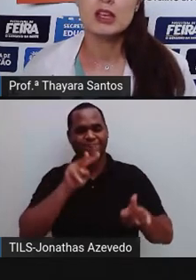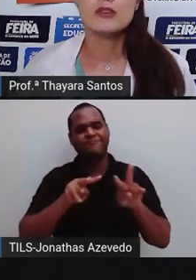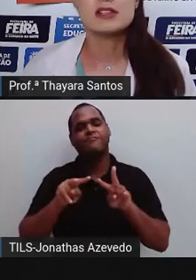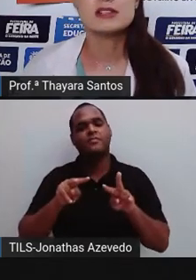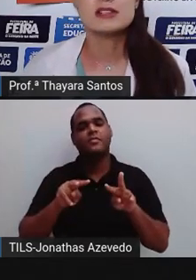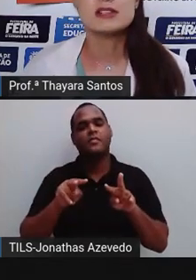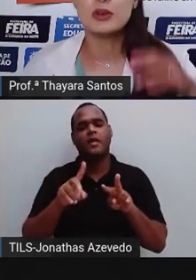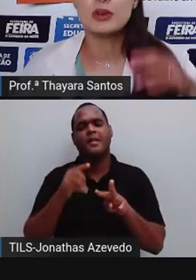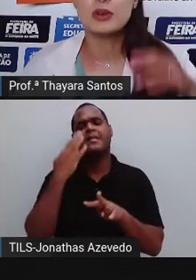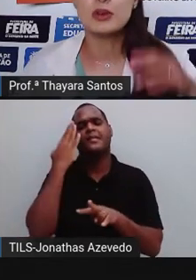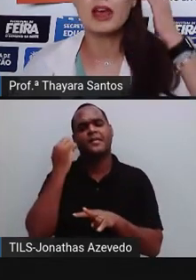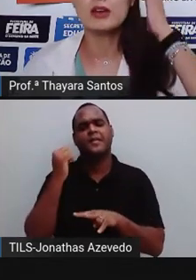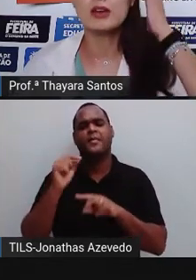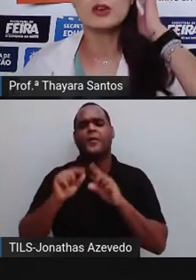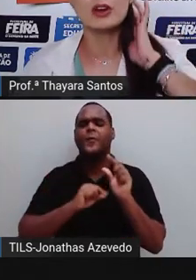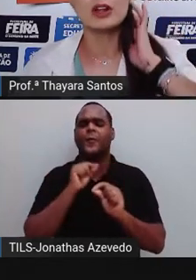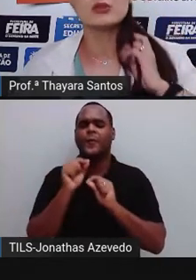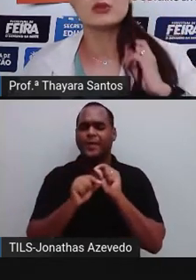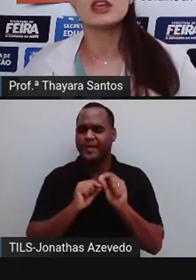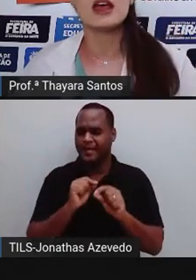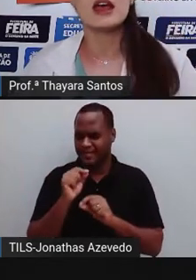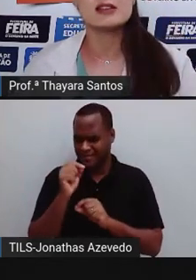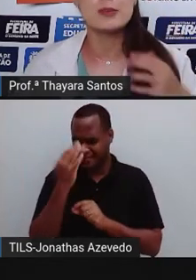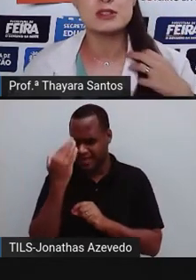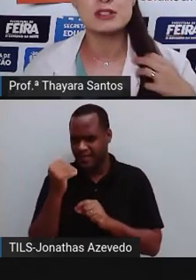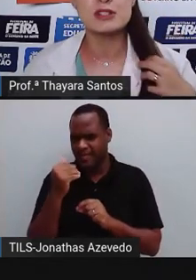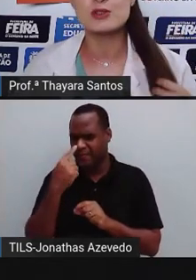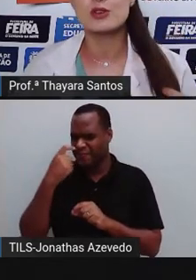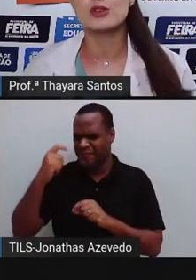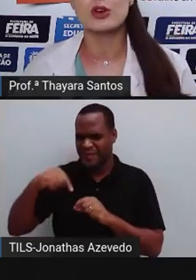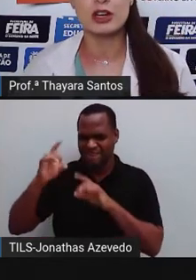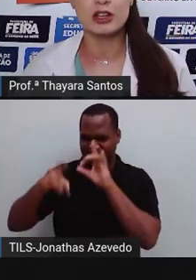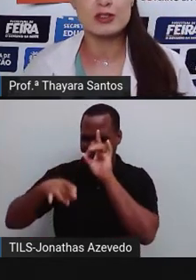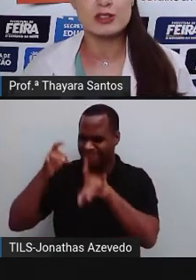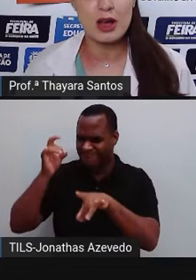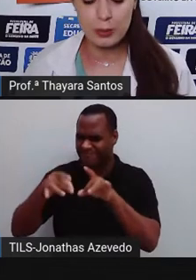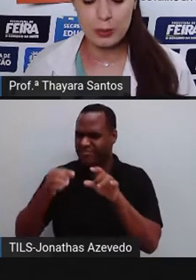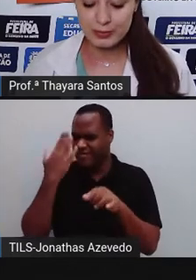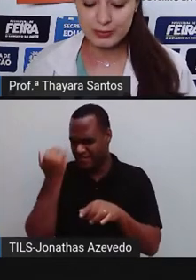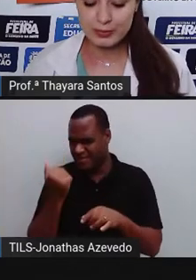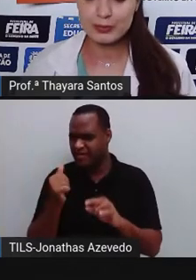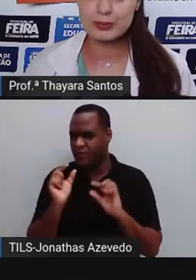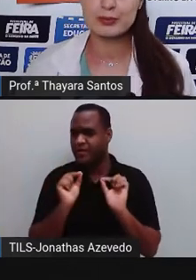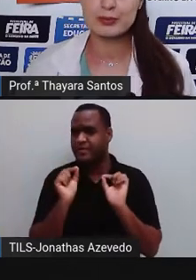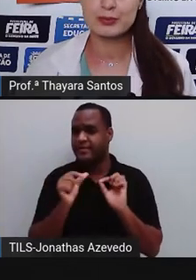E vocês sabem do que é que eu estou falando? que é essa poluição sonora e visual?